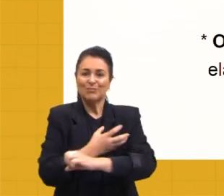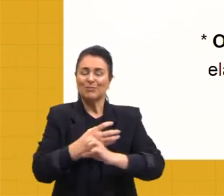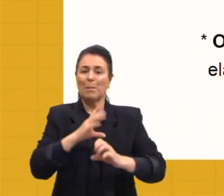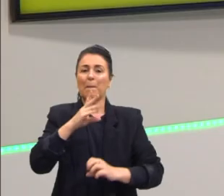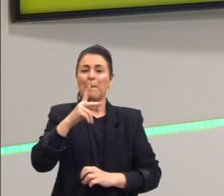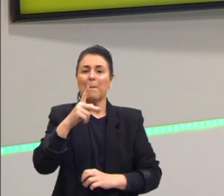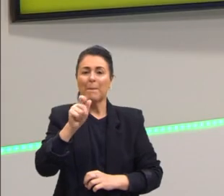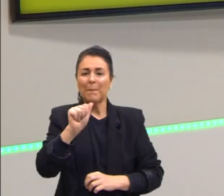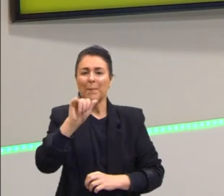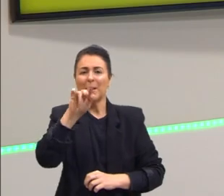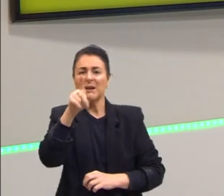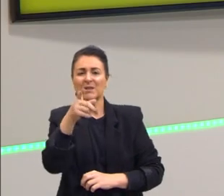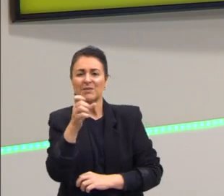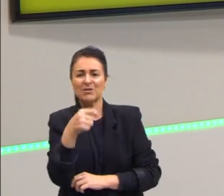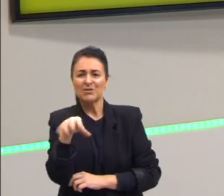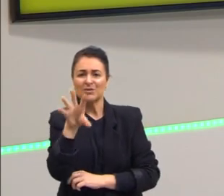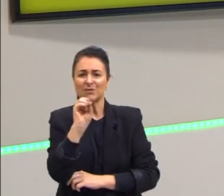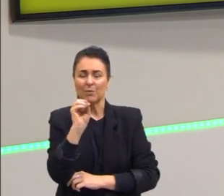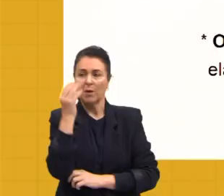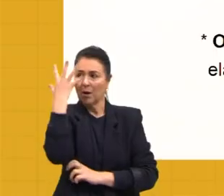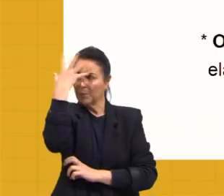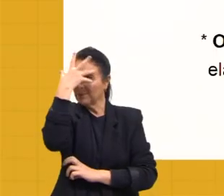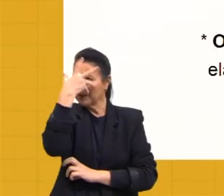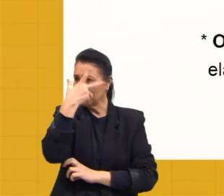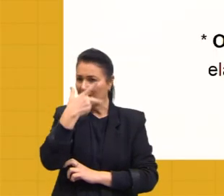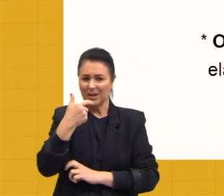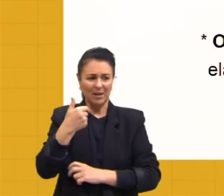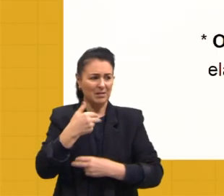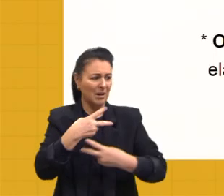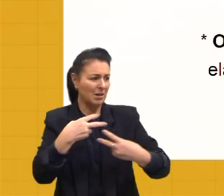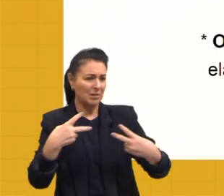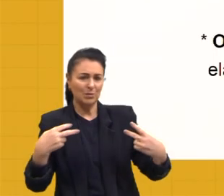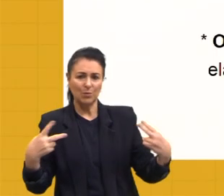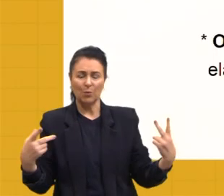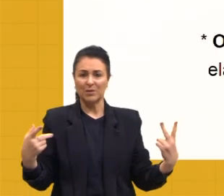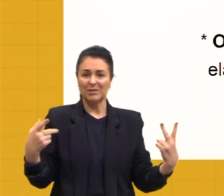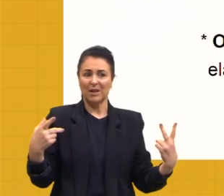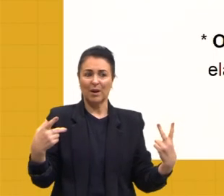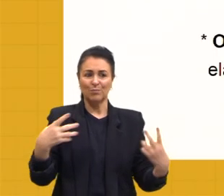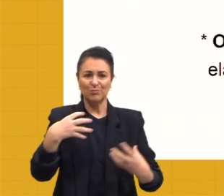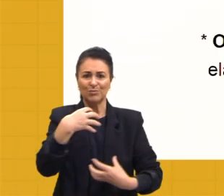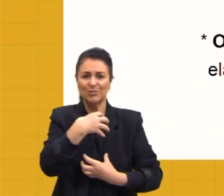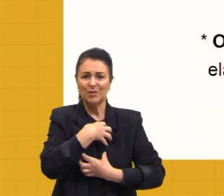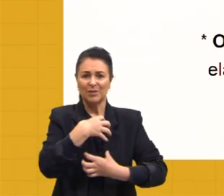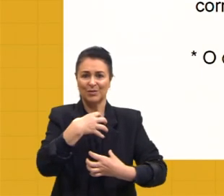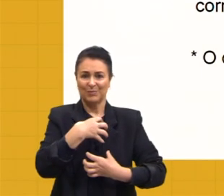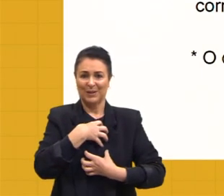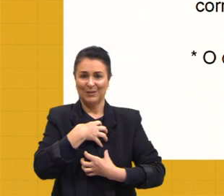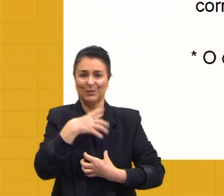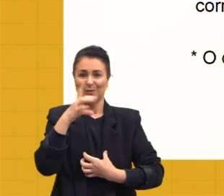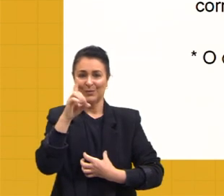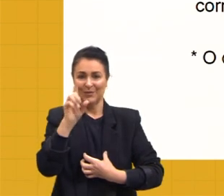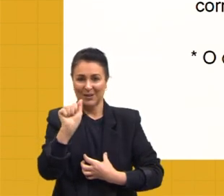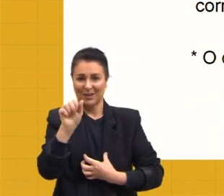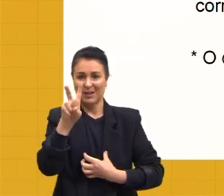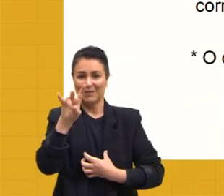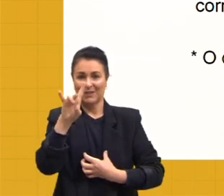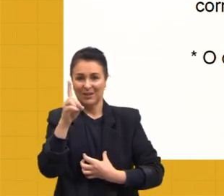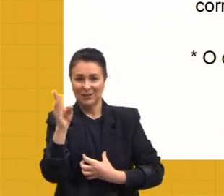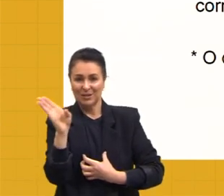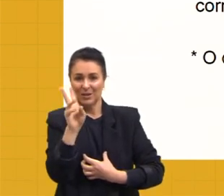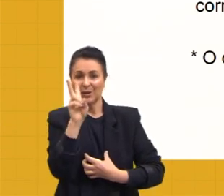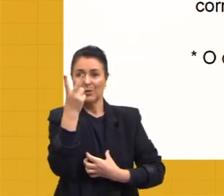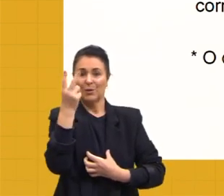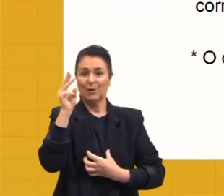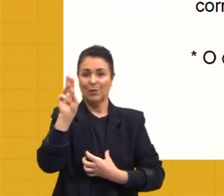olha, a beleza das coisas existe no espírito que as contempla, uma frase aí do nosso amigo David Hume. Outro